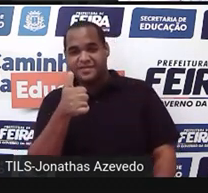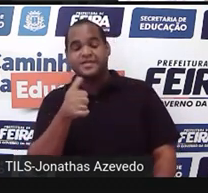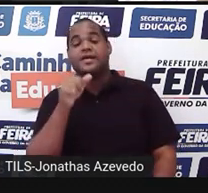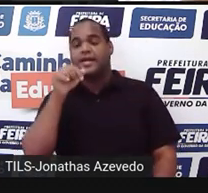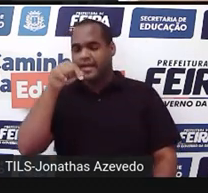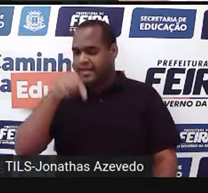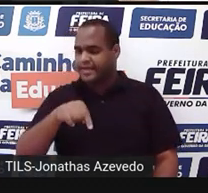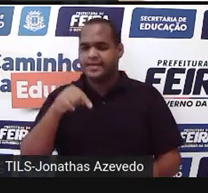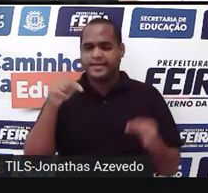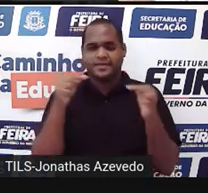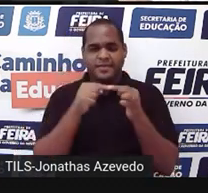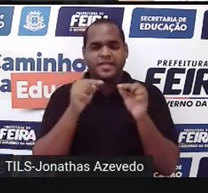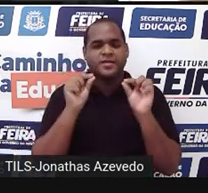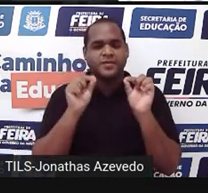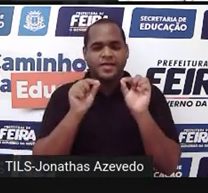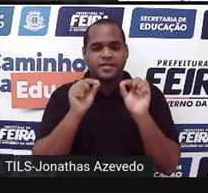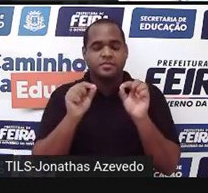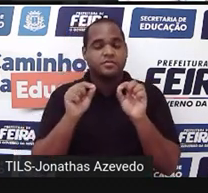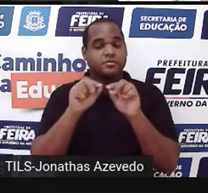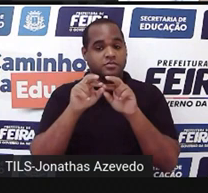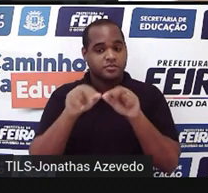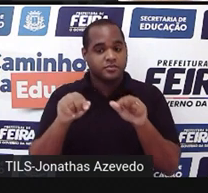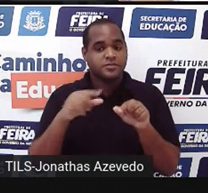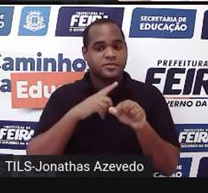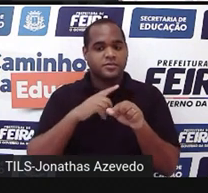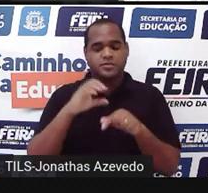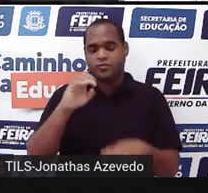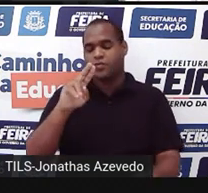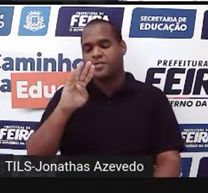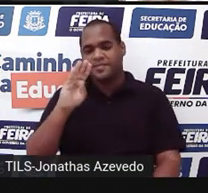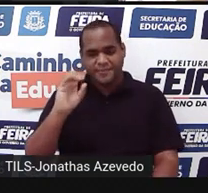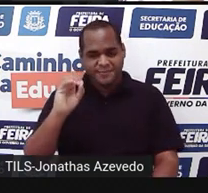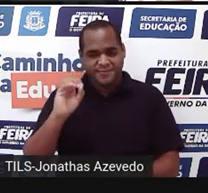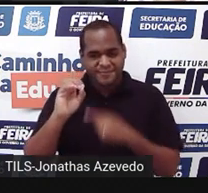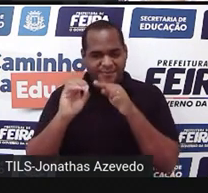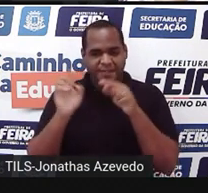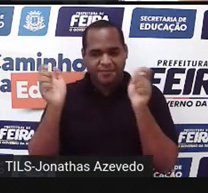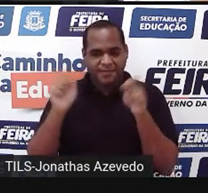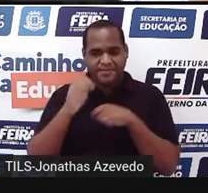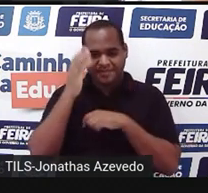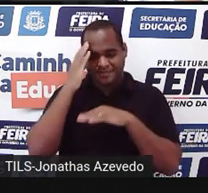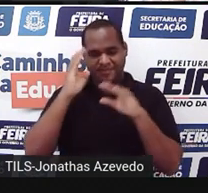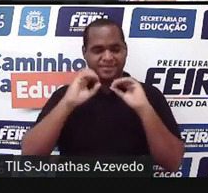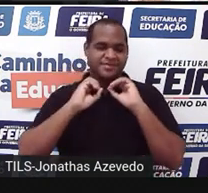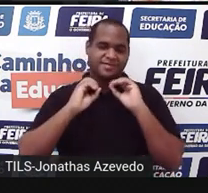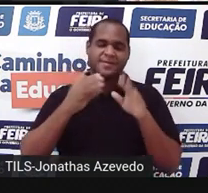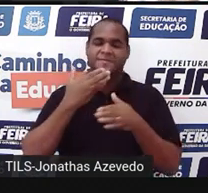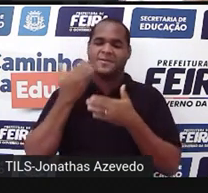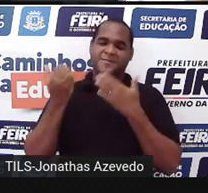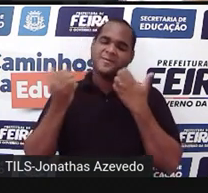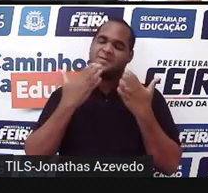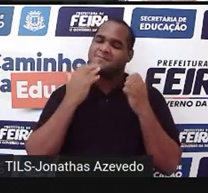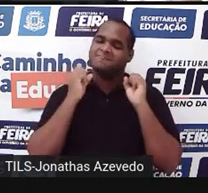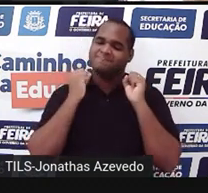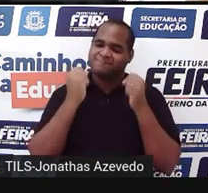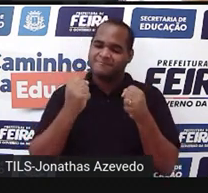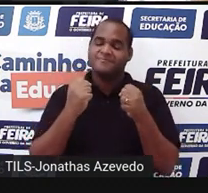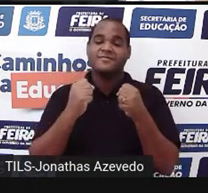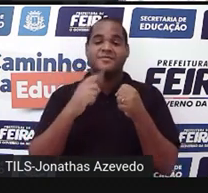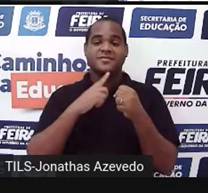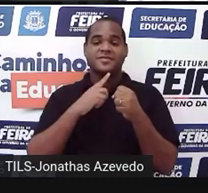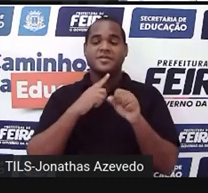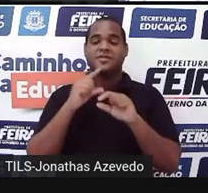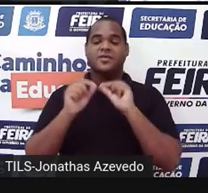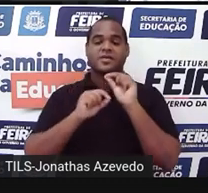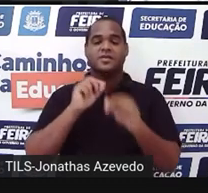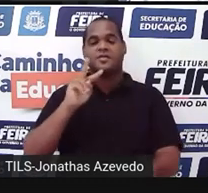com esse cidadãozinho aí, é com esse cubozinho aí que a gente vai entender melhor aquele tal